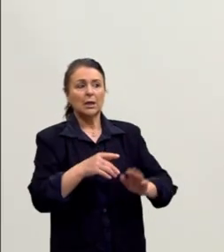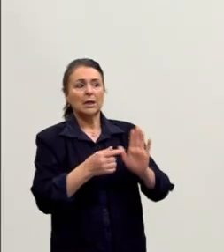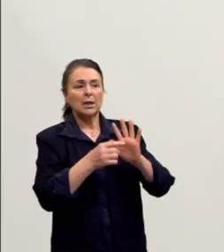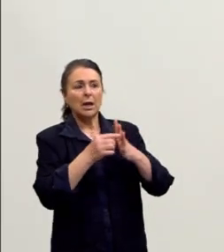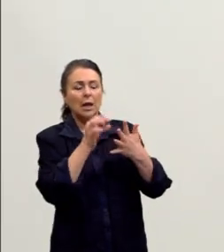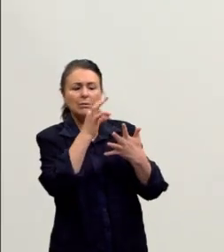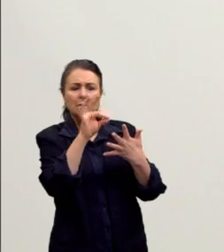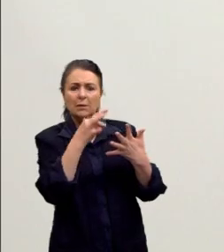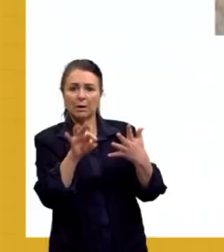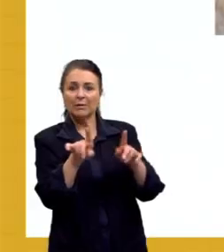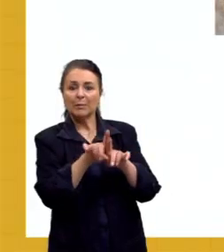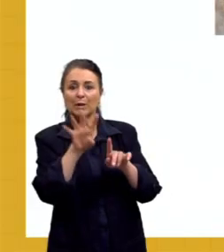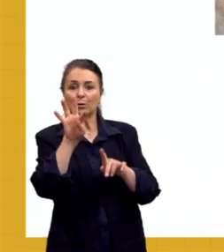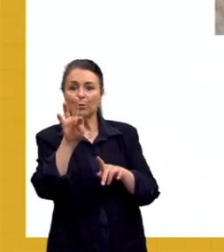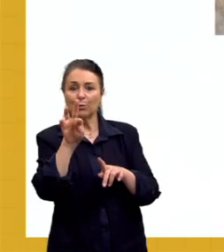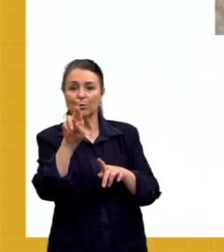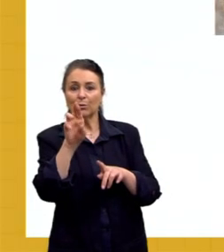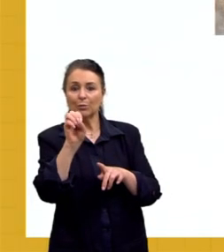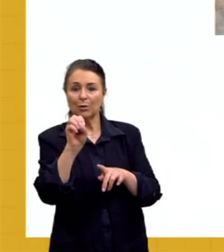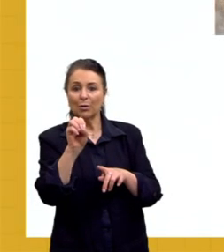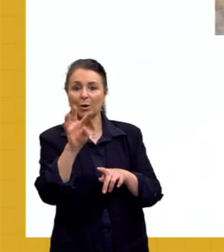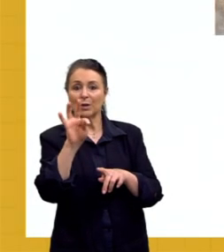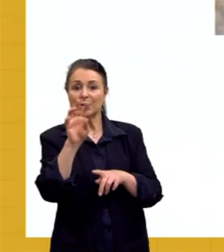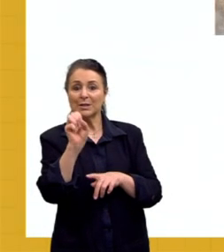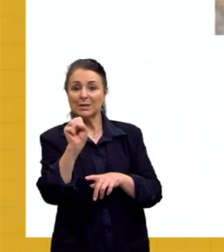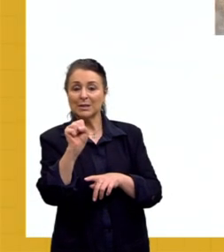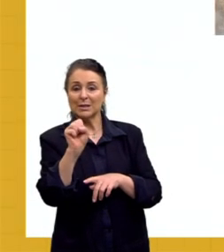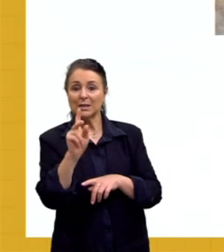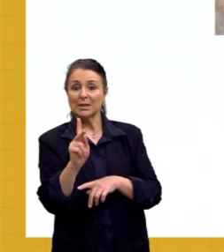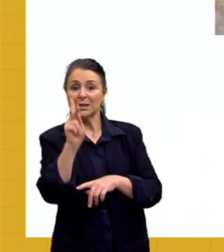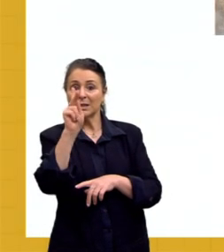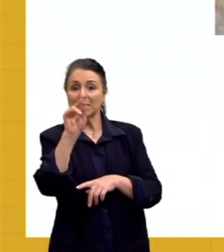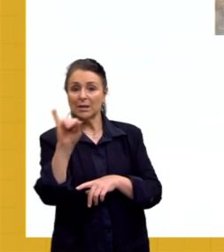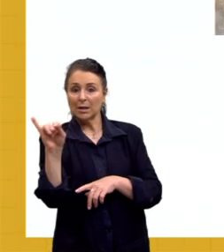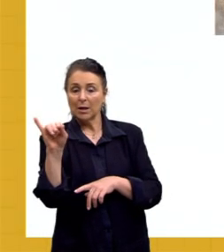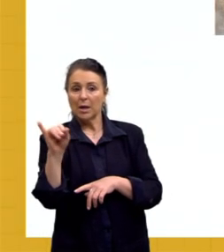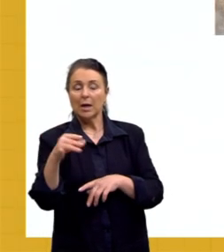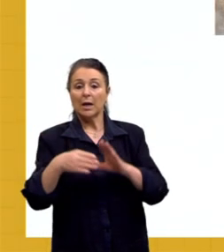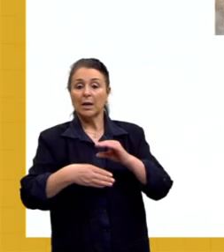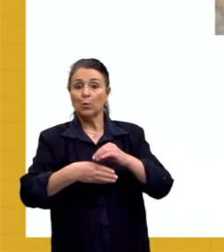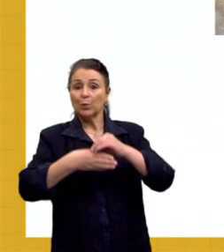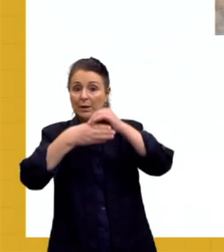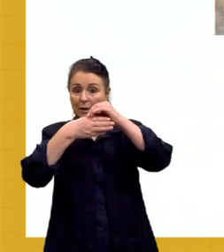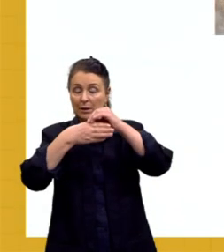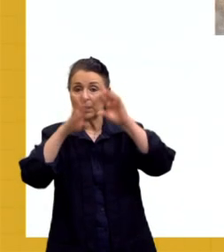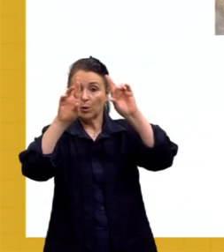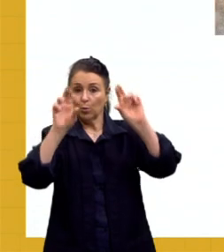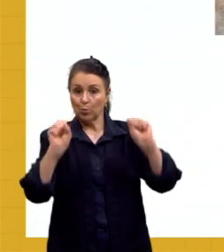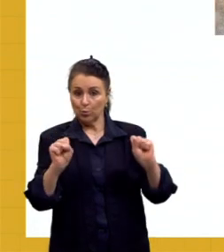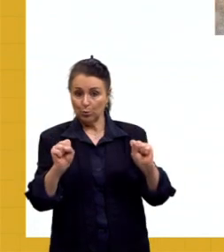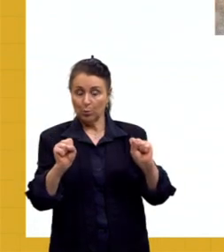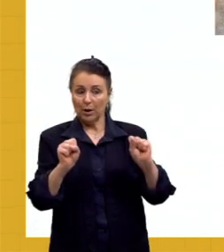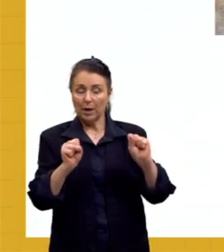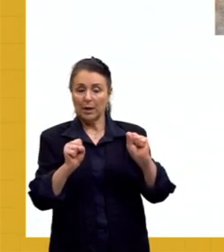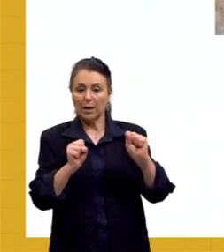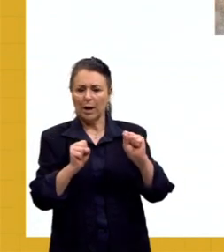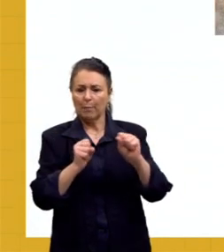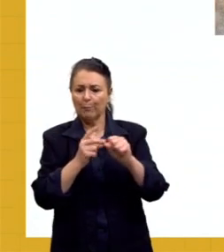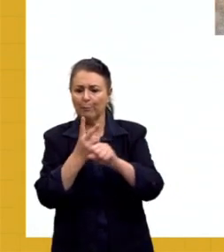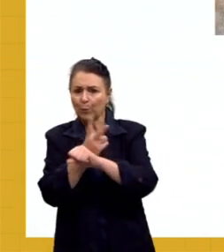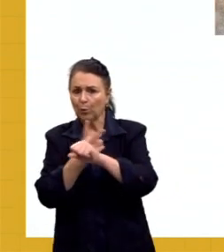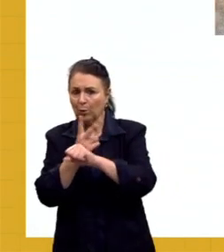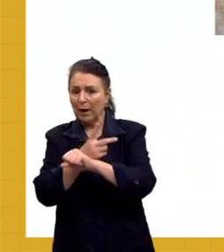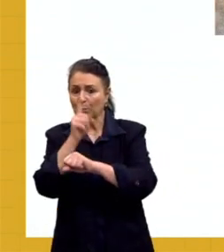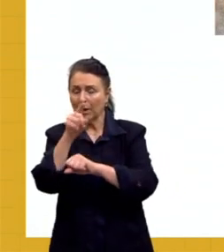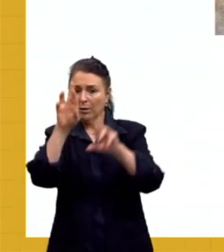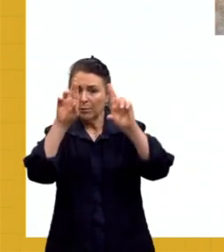ela foi muito amiga do Trotsky, o Trotsky, que era um líder russo, e ele é perseguido na Rússia, e ele foge para o México, inclusive, ele